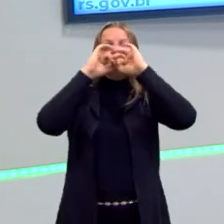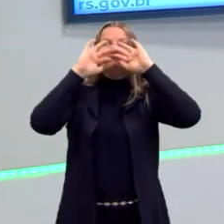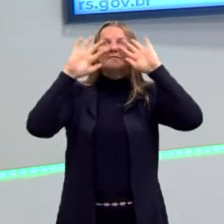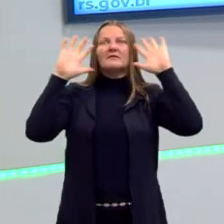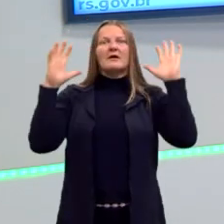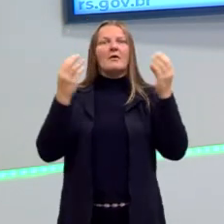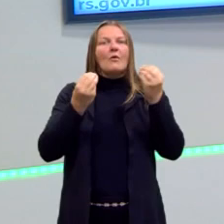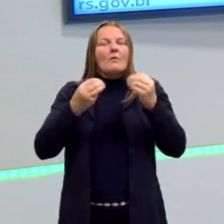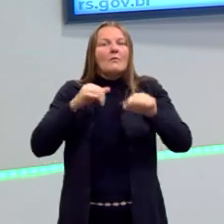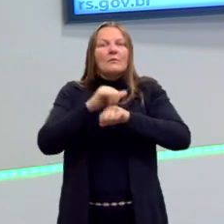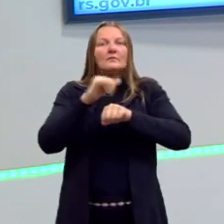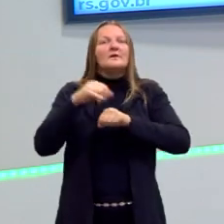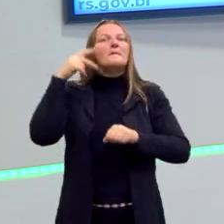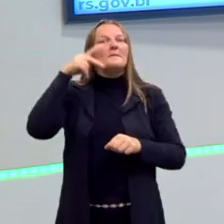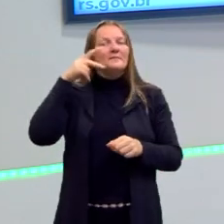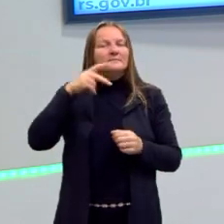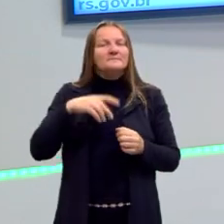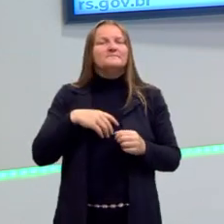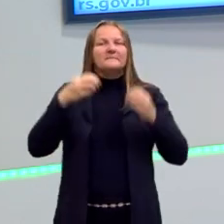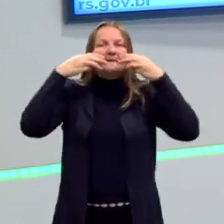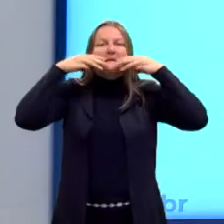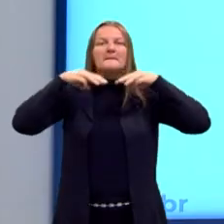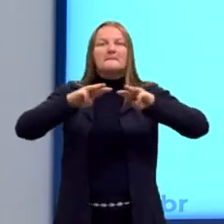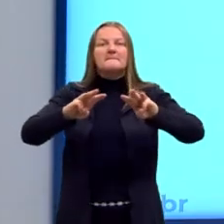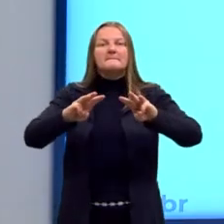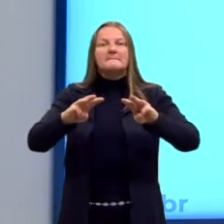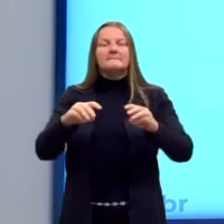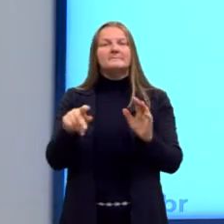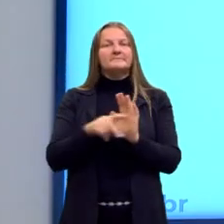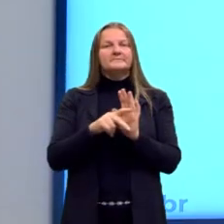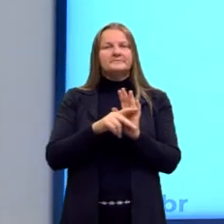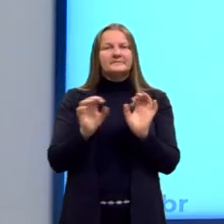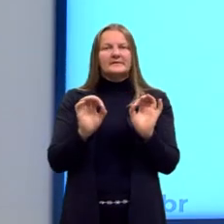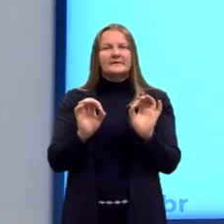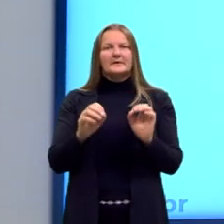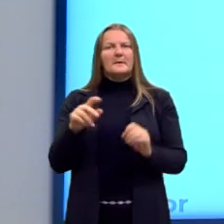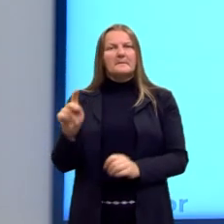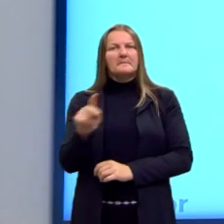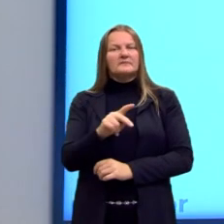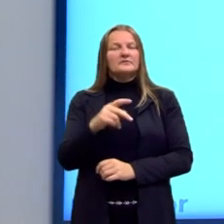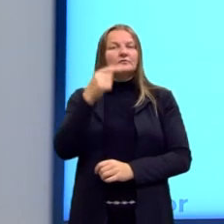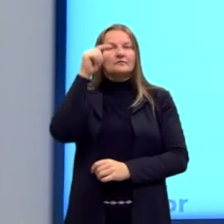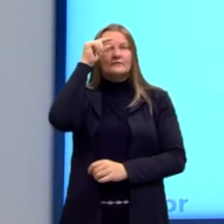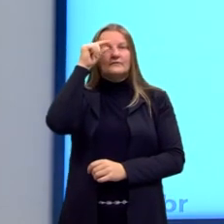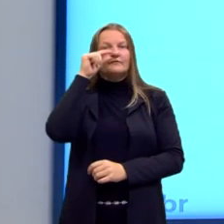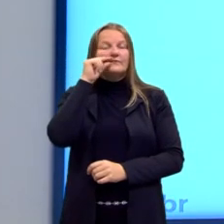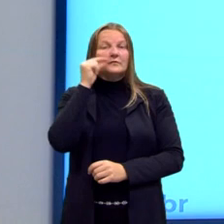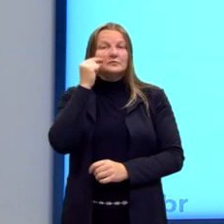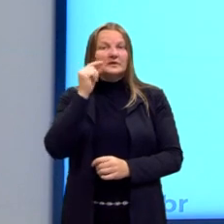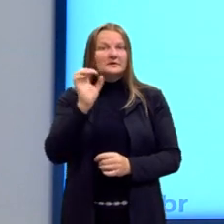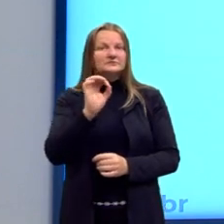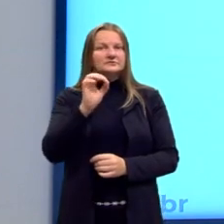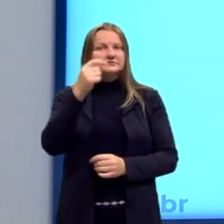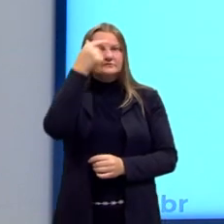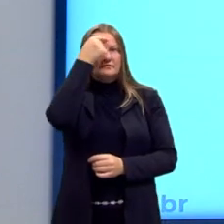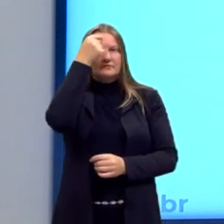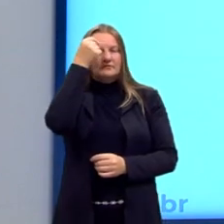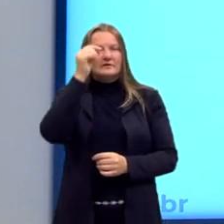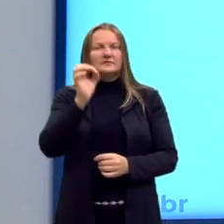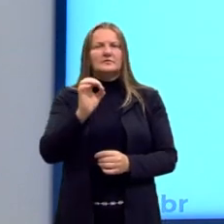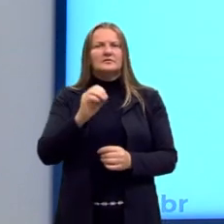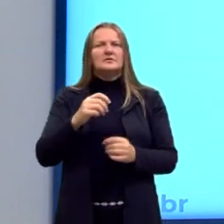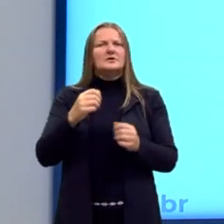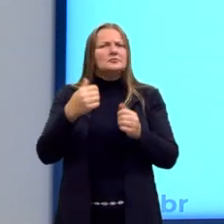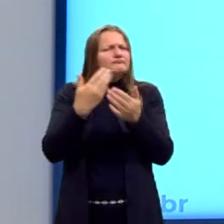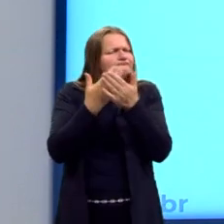acontece a política. O Maquiavel não chega a ser professor universitário. Ele foi um político de carreira. Ele foi um